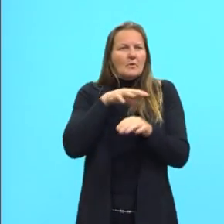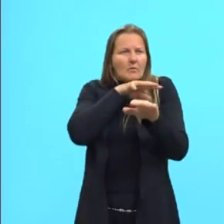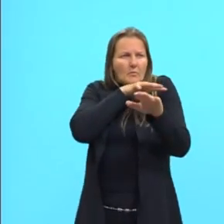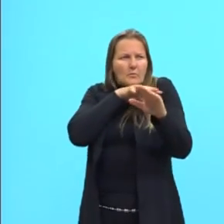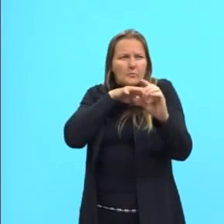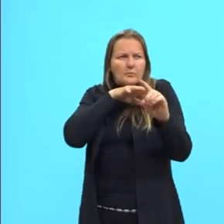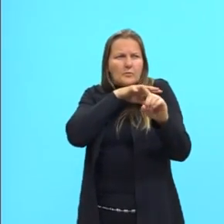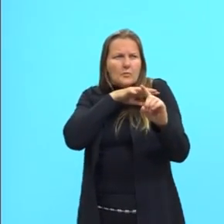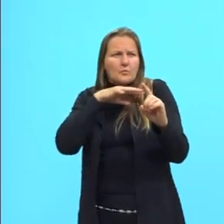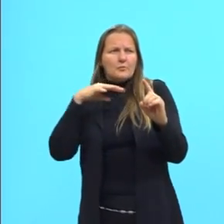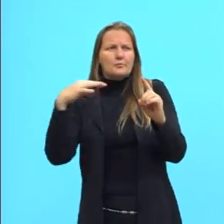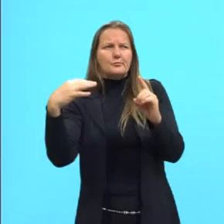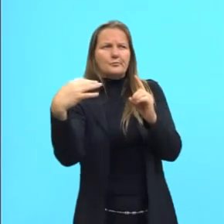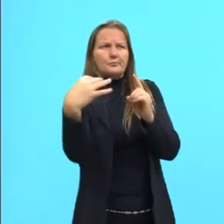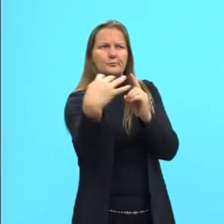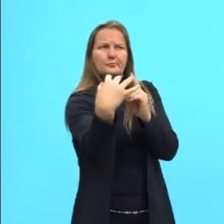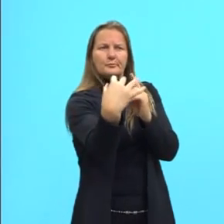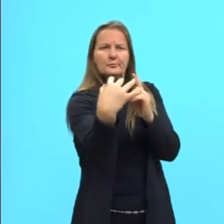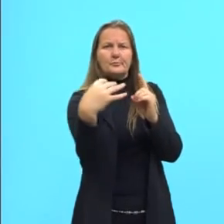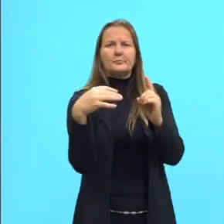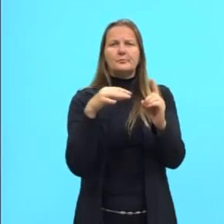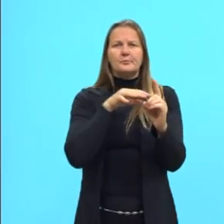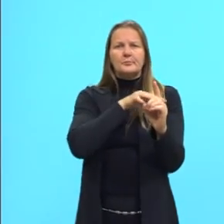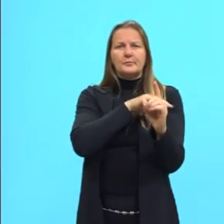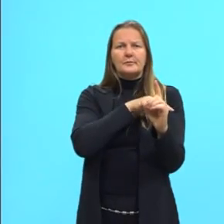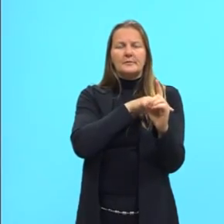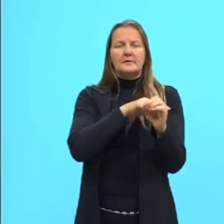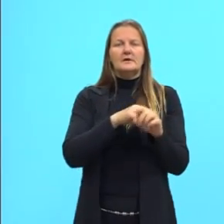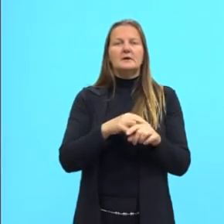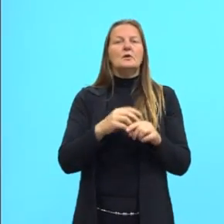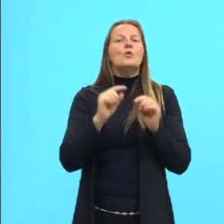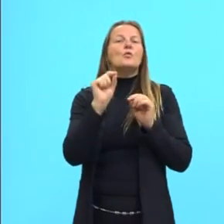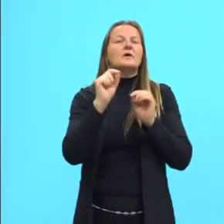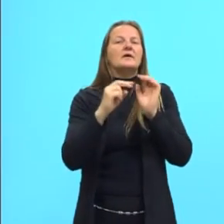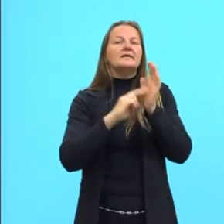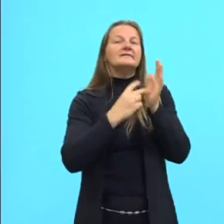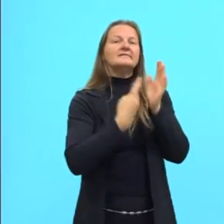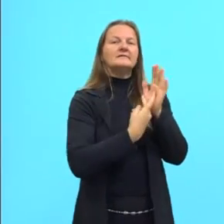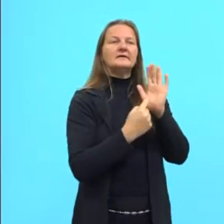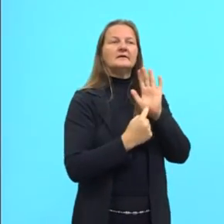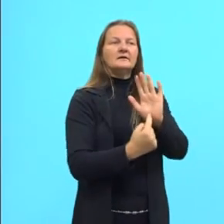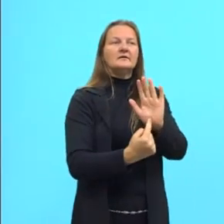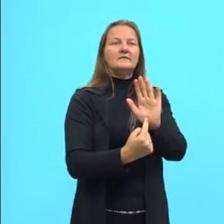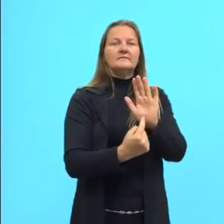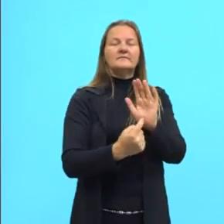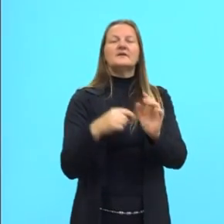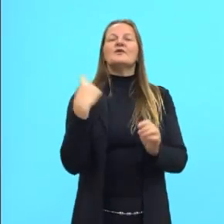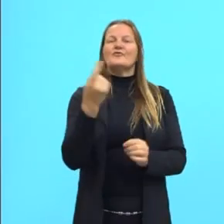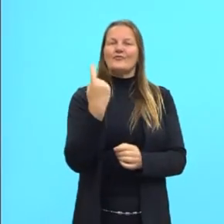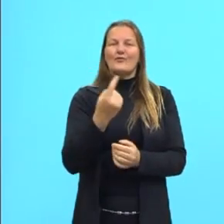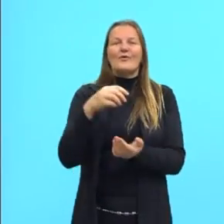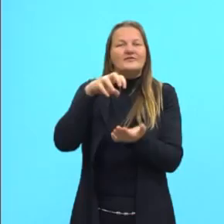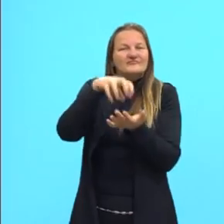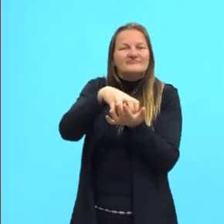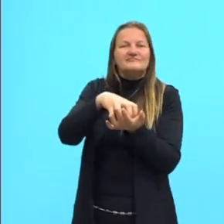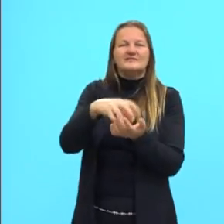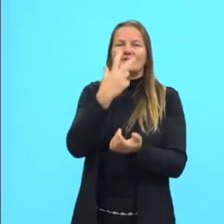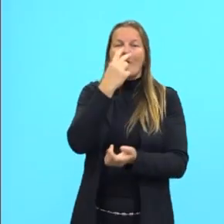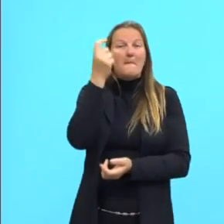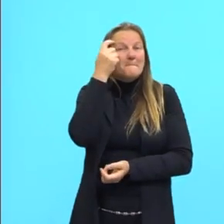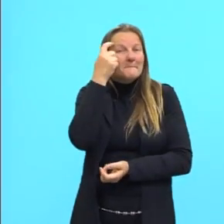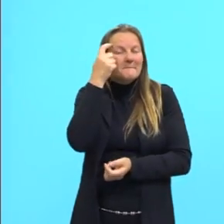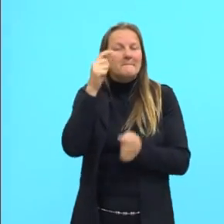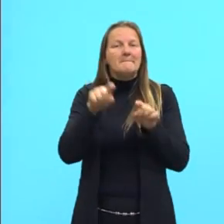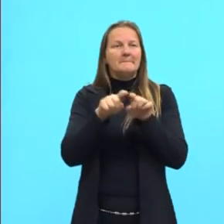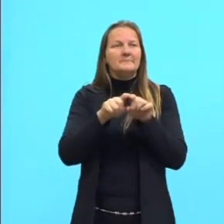se fosse uma turba. Então, o que isso nos mostra? Nos mostra que a gente está muito colonizado no nosso pensamento, e mostra